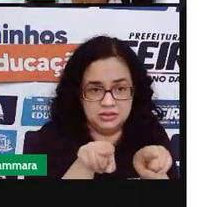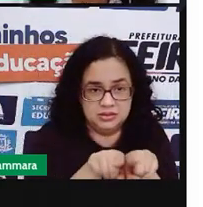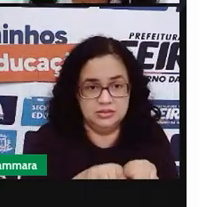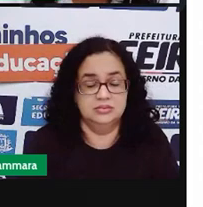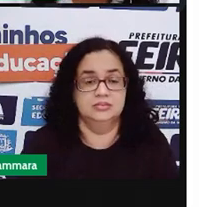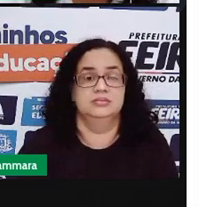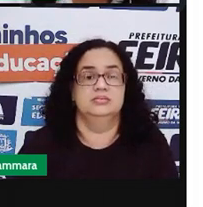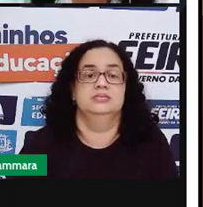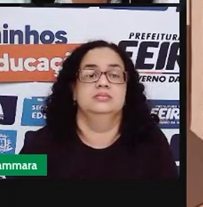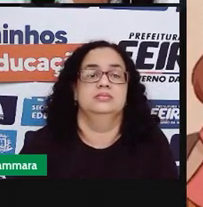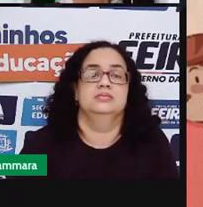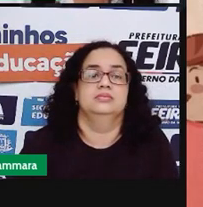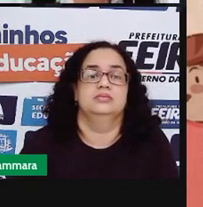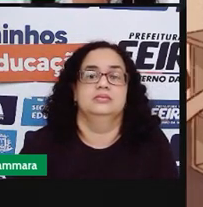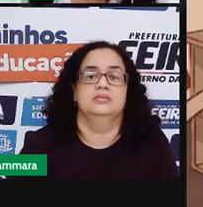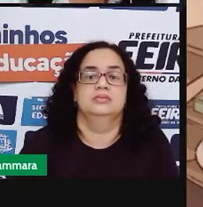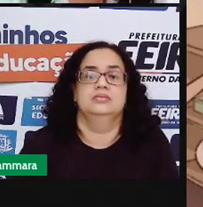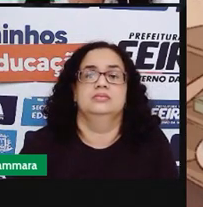consumidores.